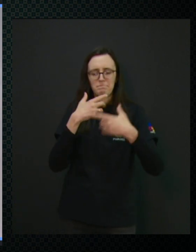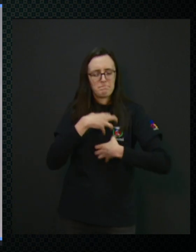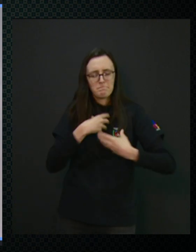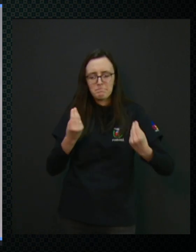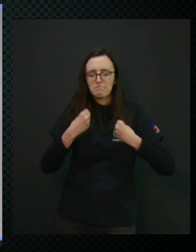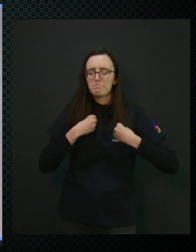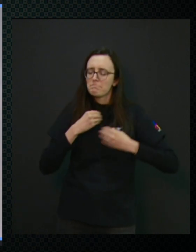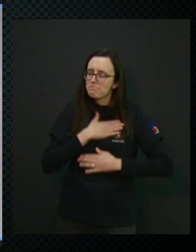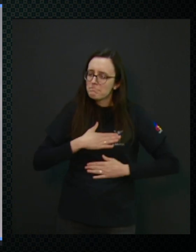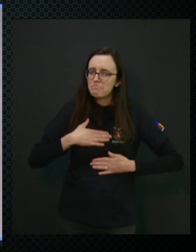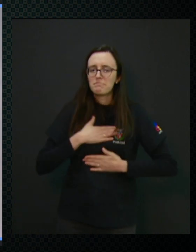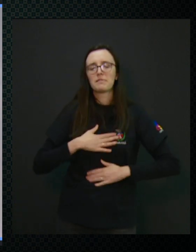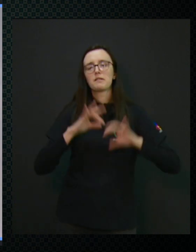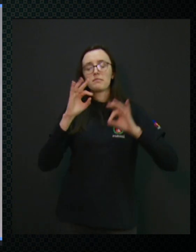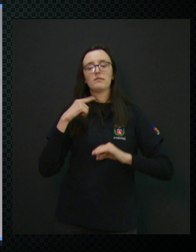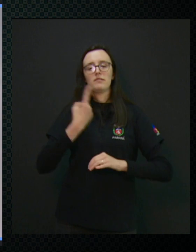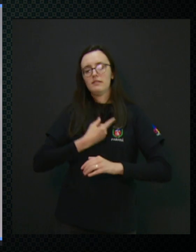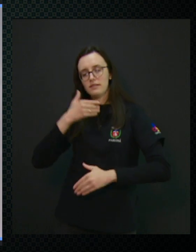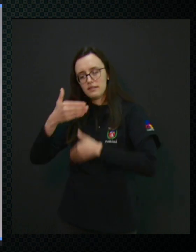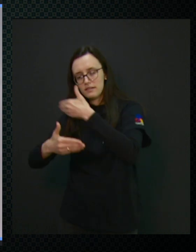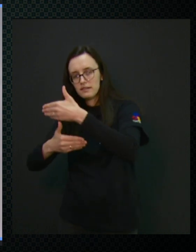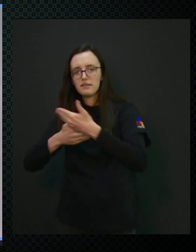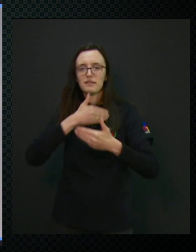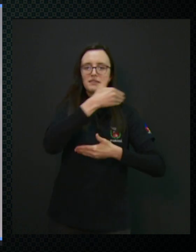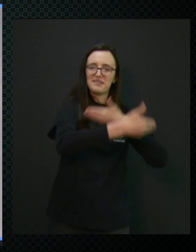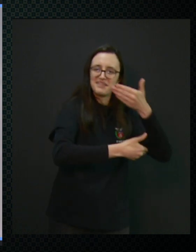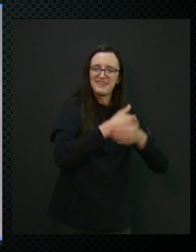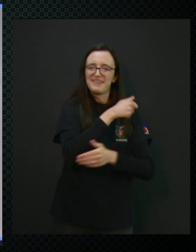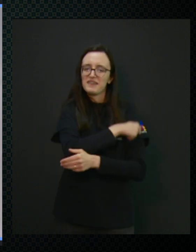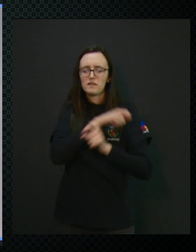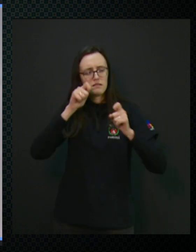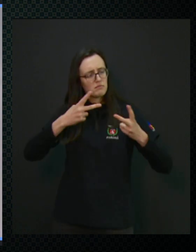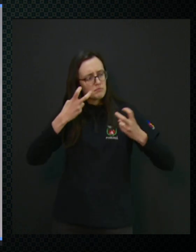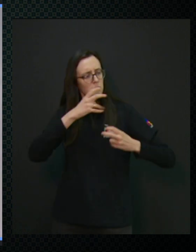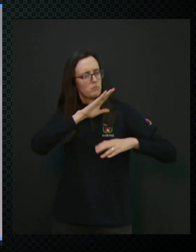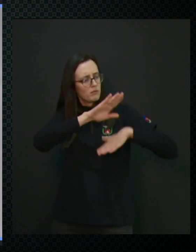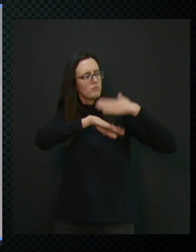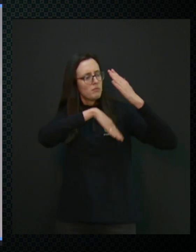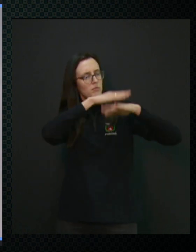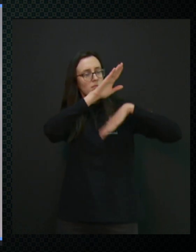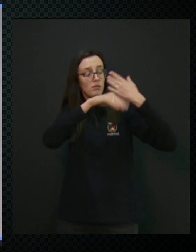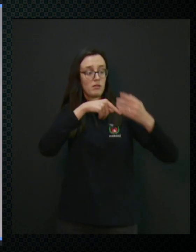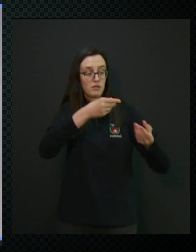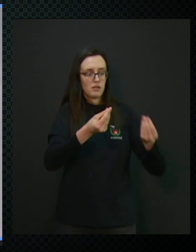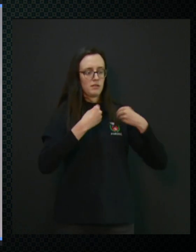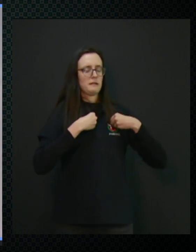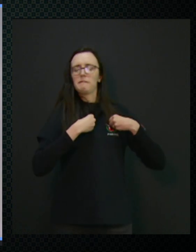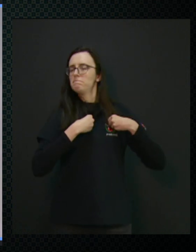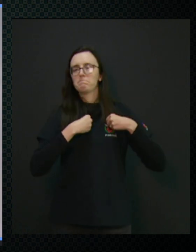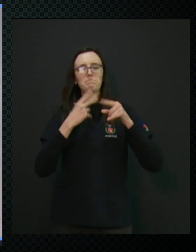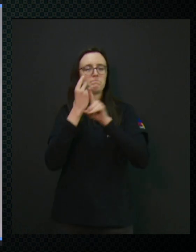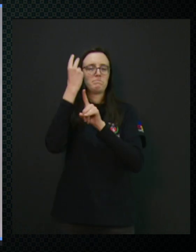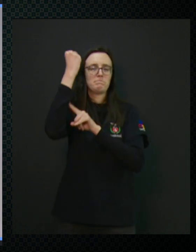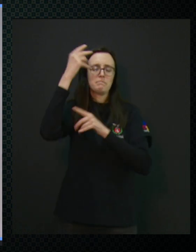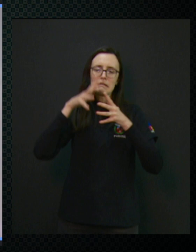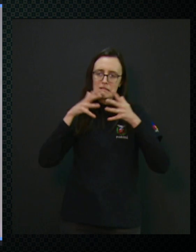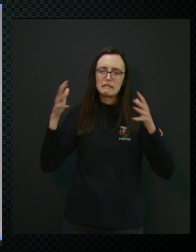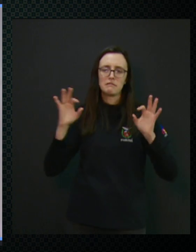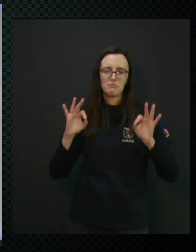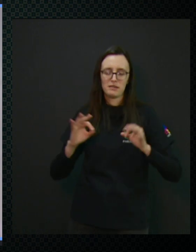porque quando nós vemos o desenvolvimento do aluno, isso para a gente é um ganho muito grande, né,